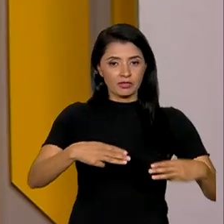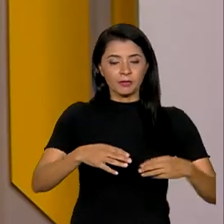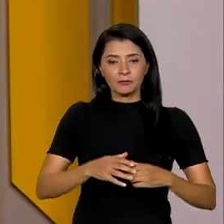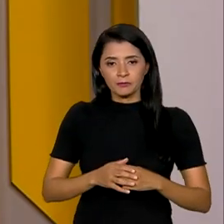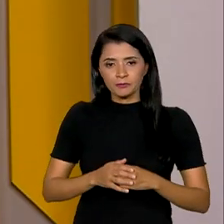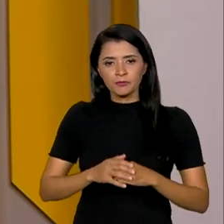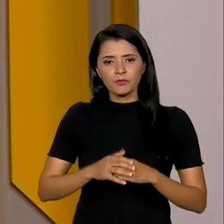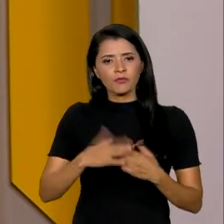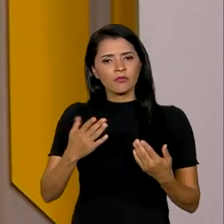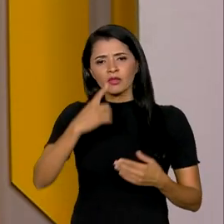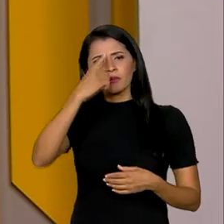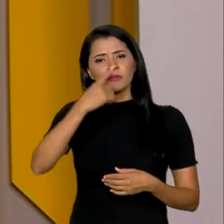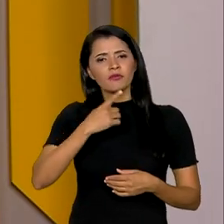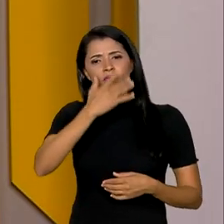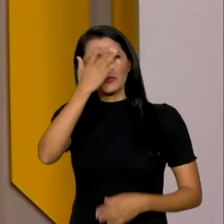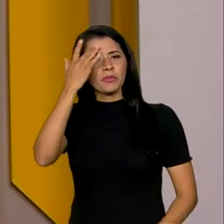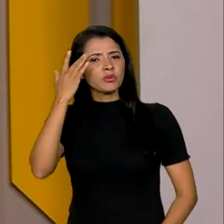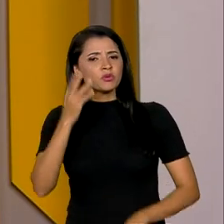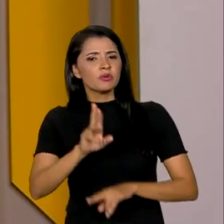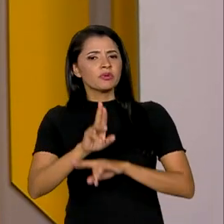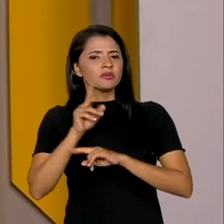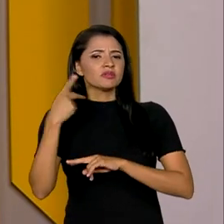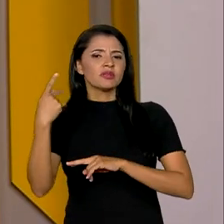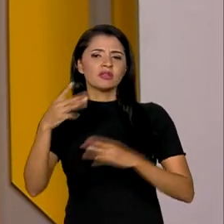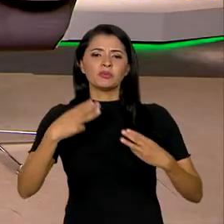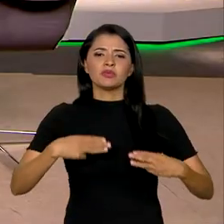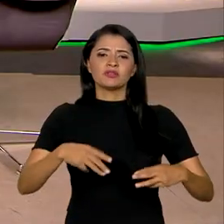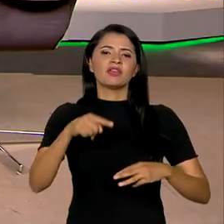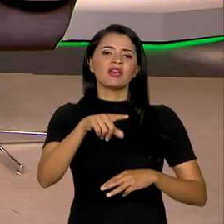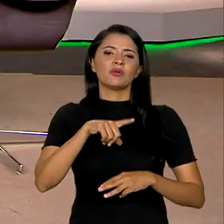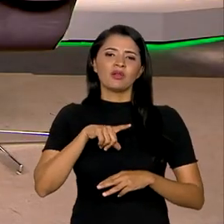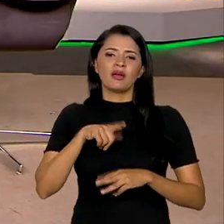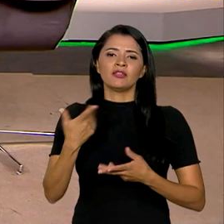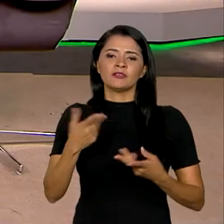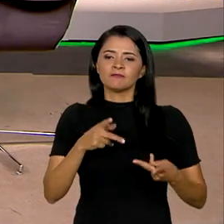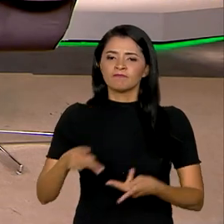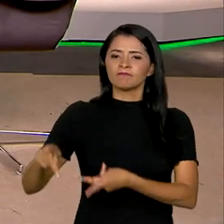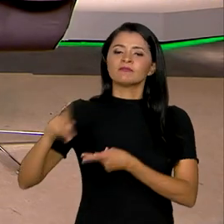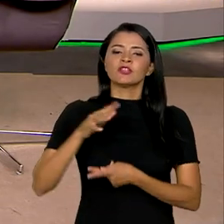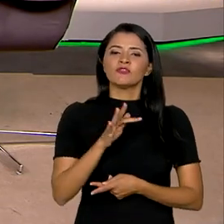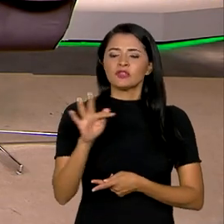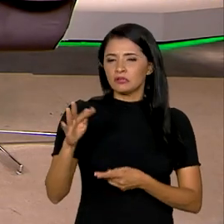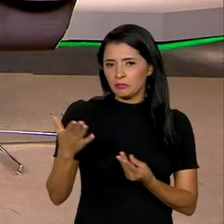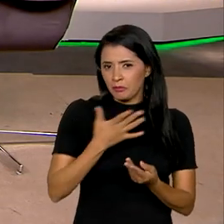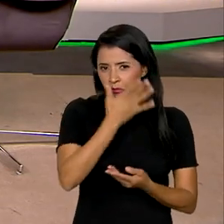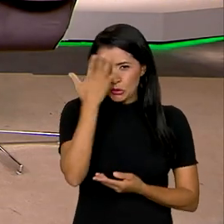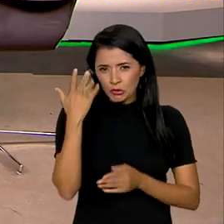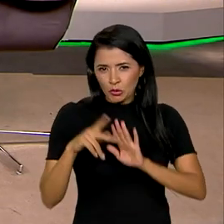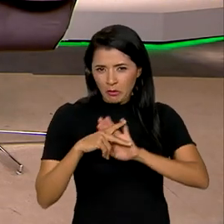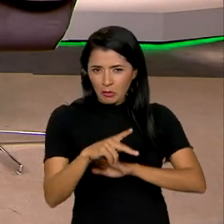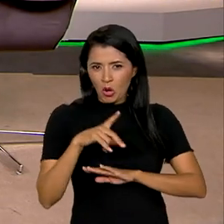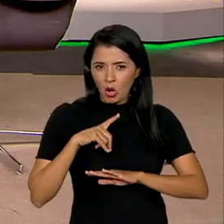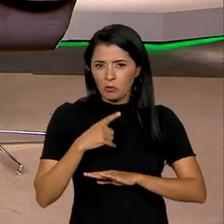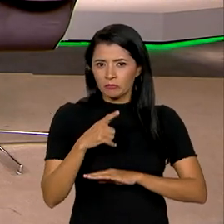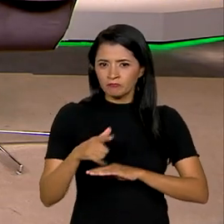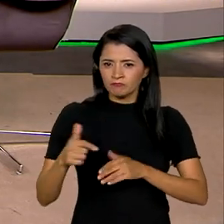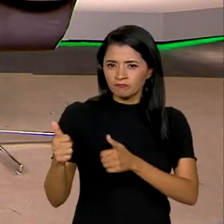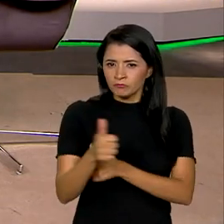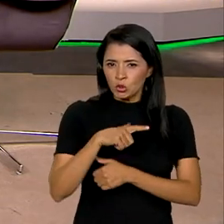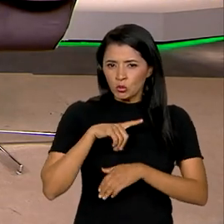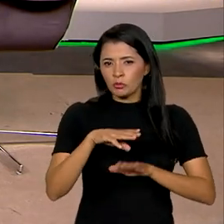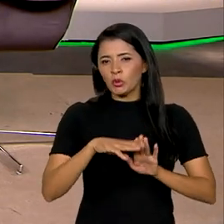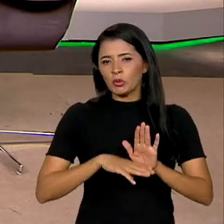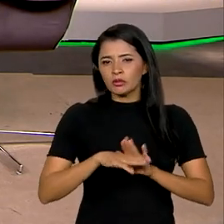perfil, secretário, das pessoas que representam os ministérios aí na caravana federativa? São pessoas, assim, da linha de frente mesmo, dos